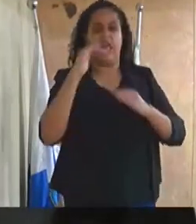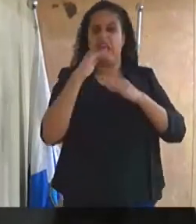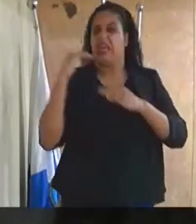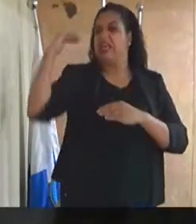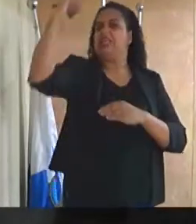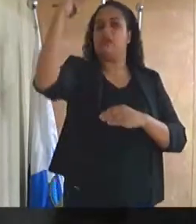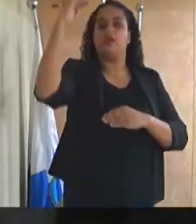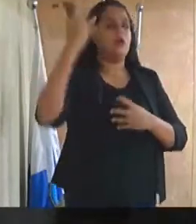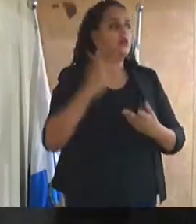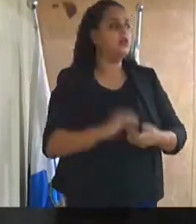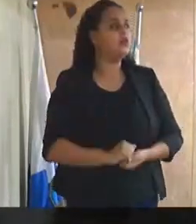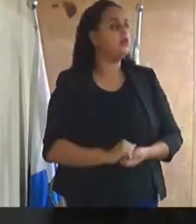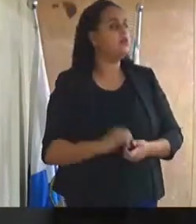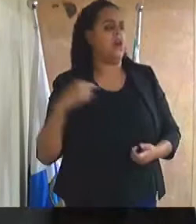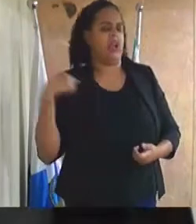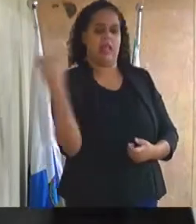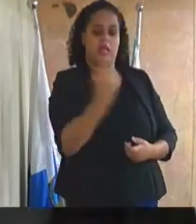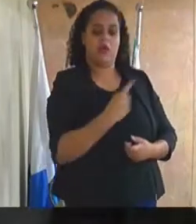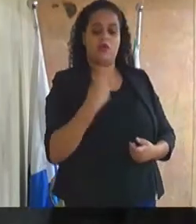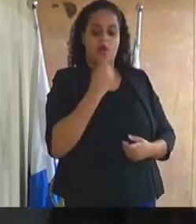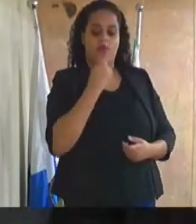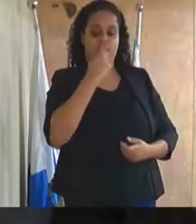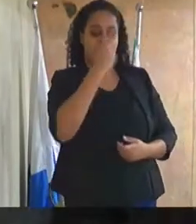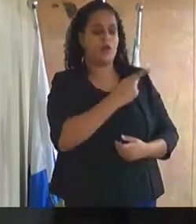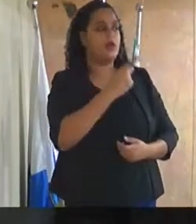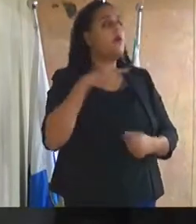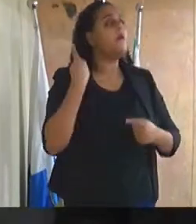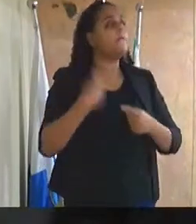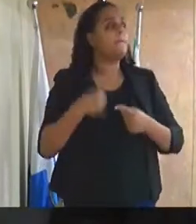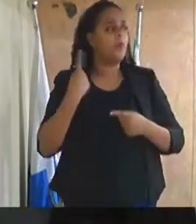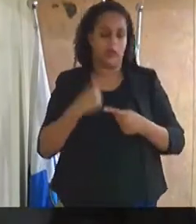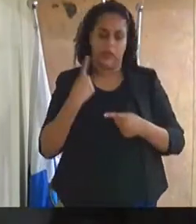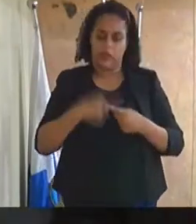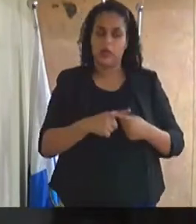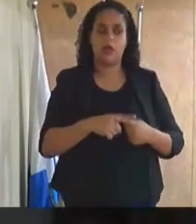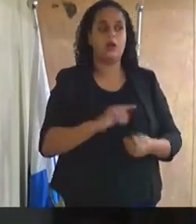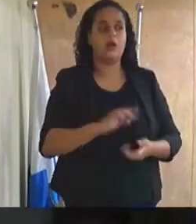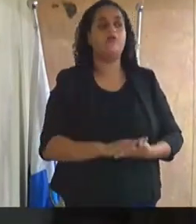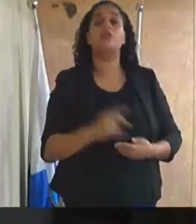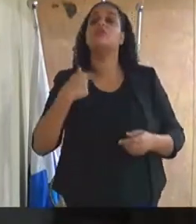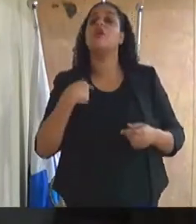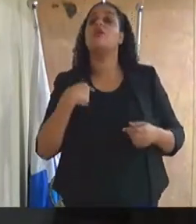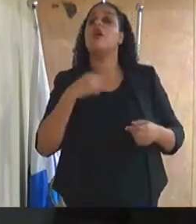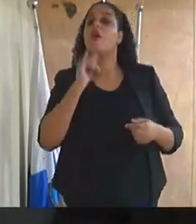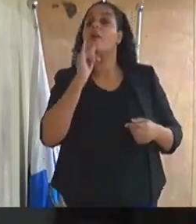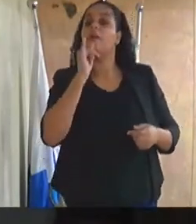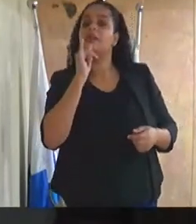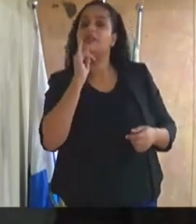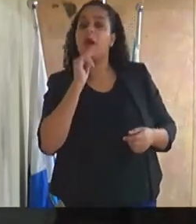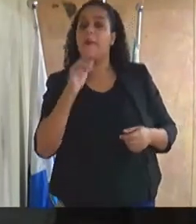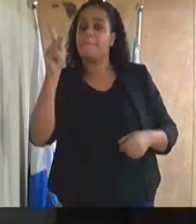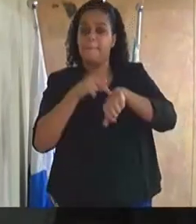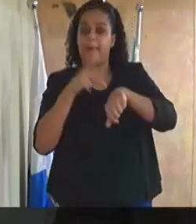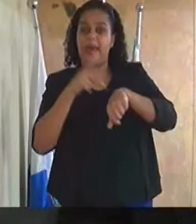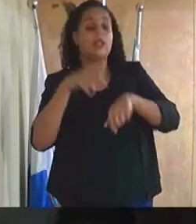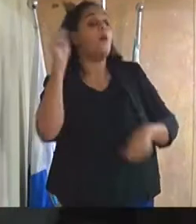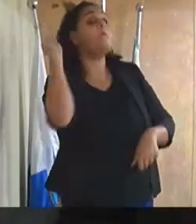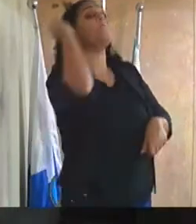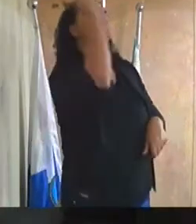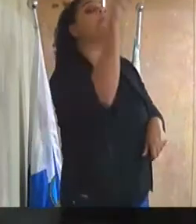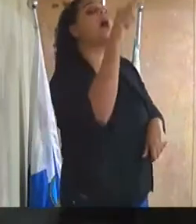falou. O que eu quero te dizer, Schick, é porque a gente para jogar pedra no telhado dos outros é muito fácil.